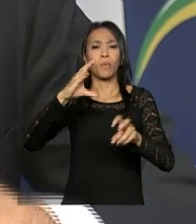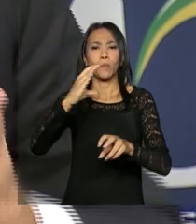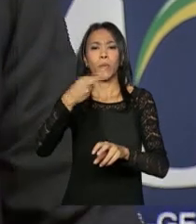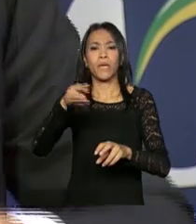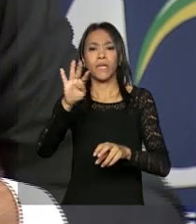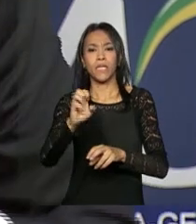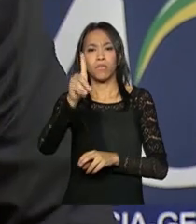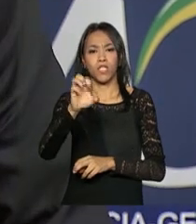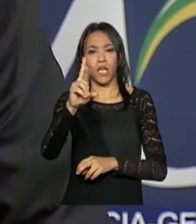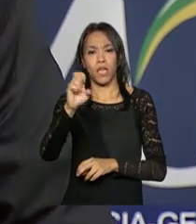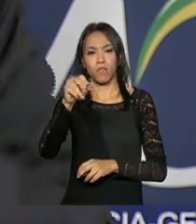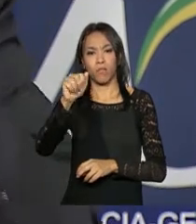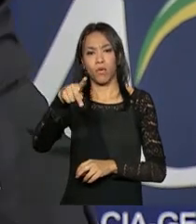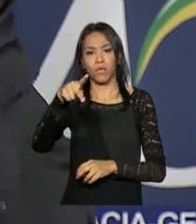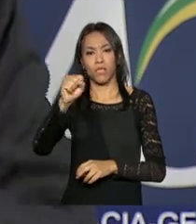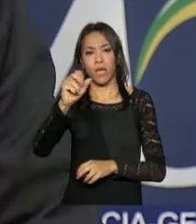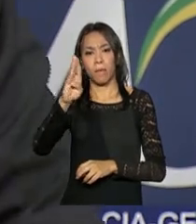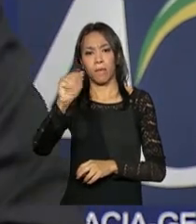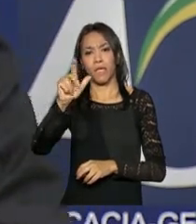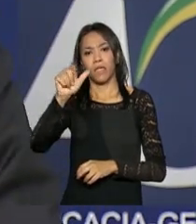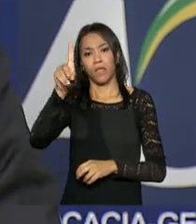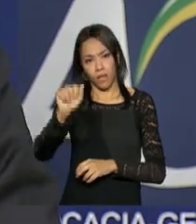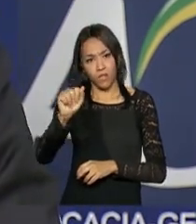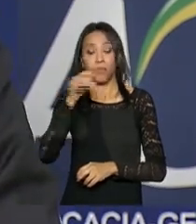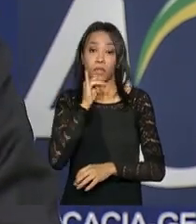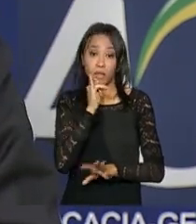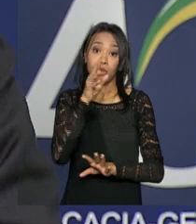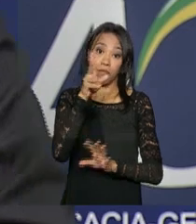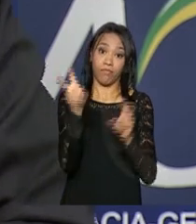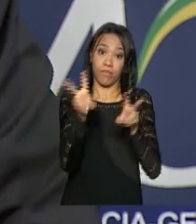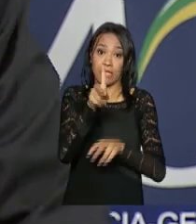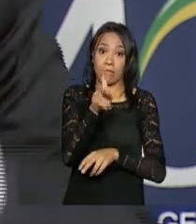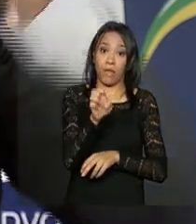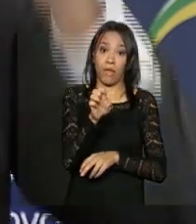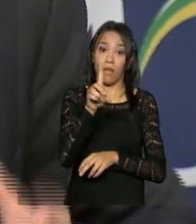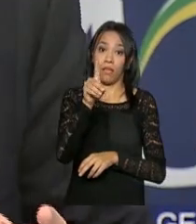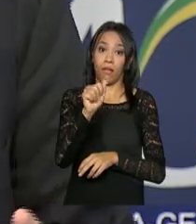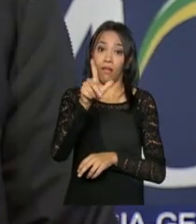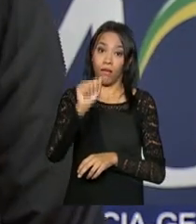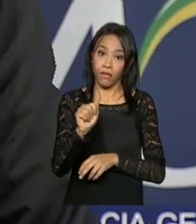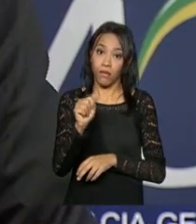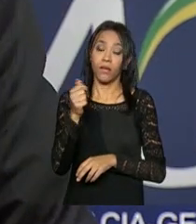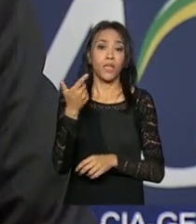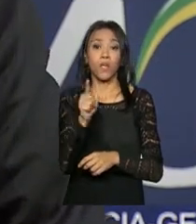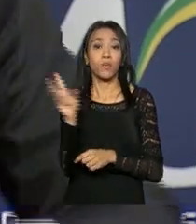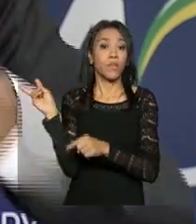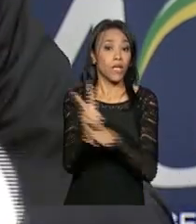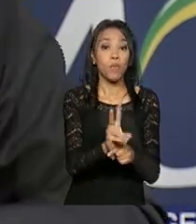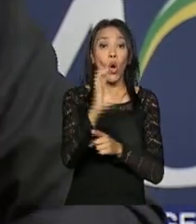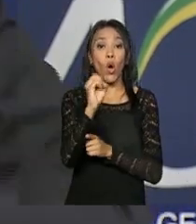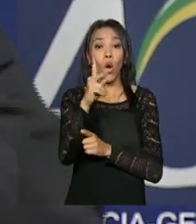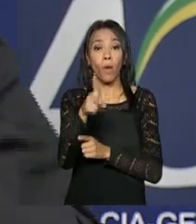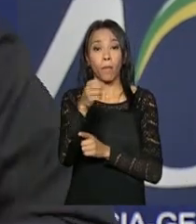mesmo que em tese nós tivéssemos no caso das pedaladas uma operação de crédito, que não temos operação de crédito, como